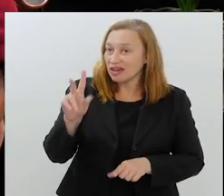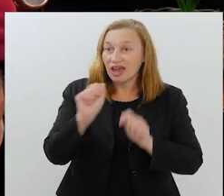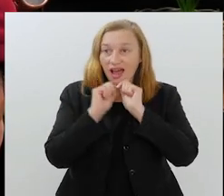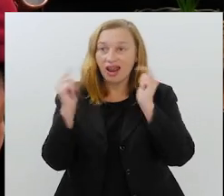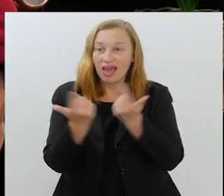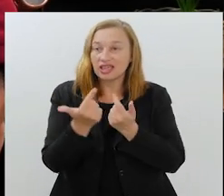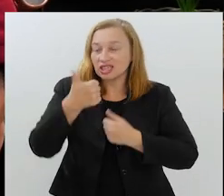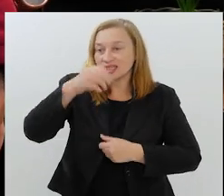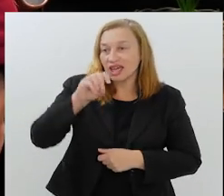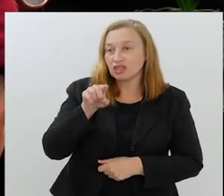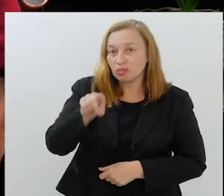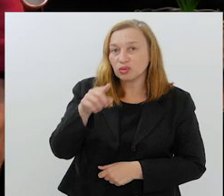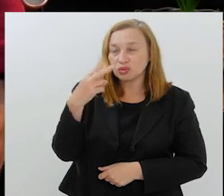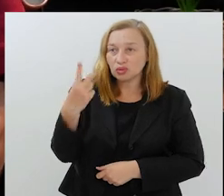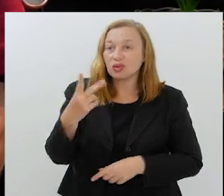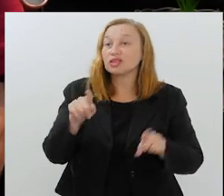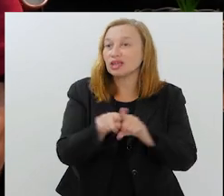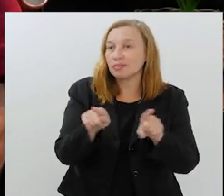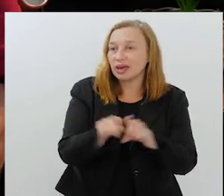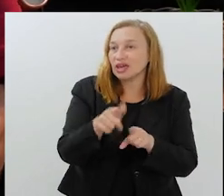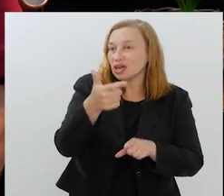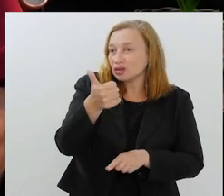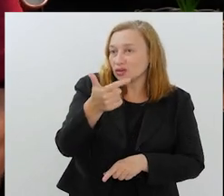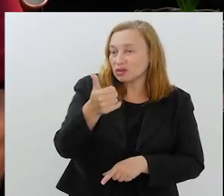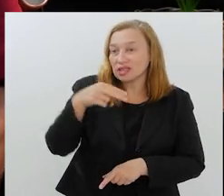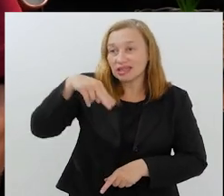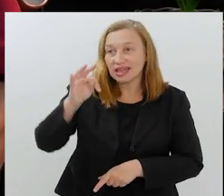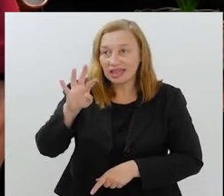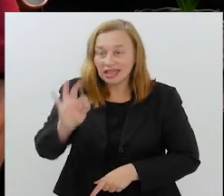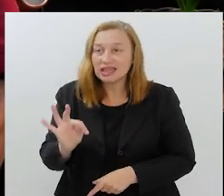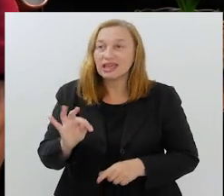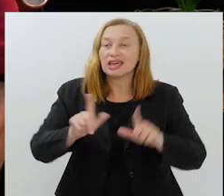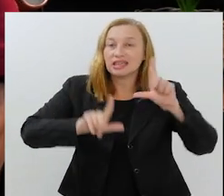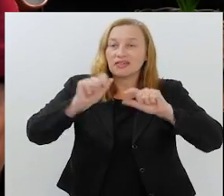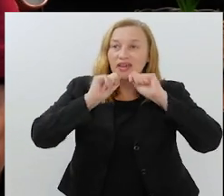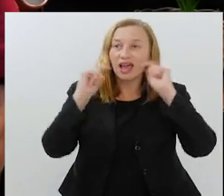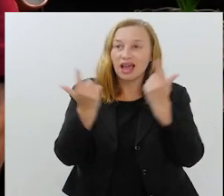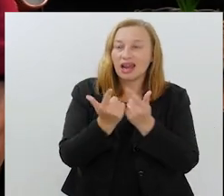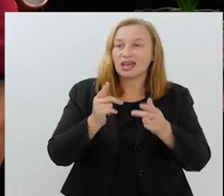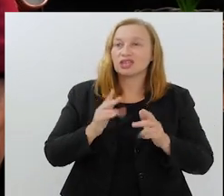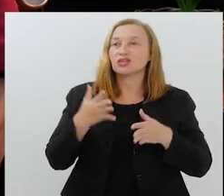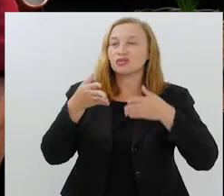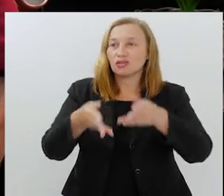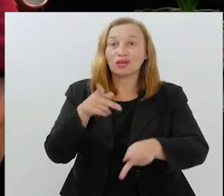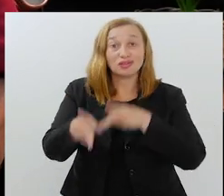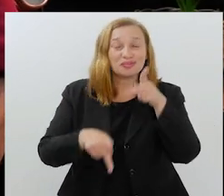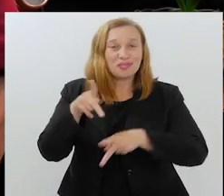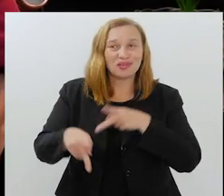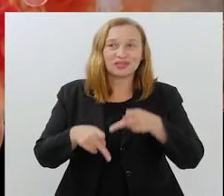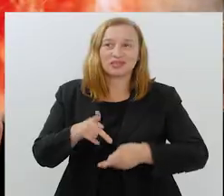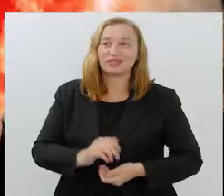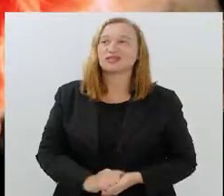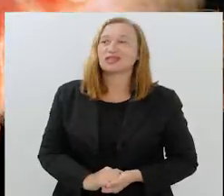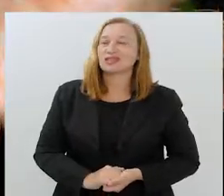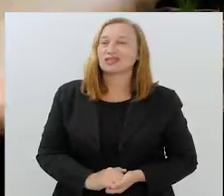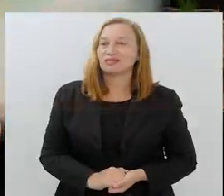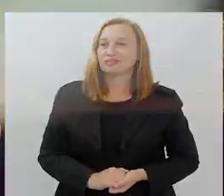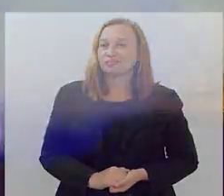.2 da TV Alerja e também no canal 12 da NET. TV Alerja e o canal do povo.